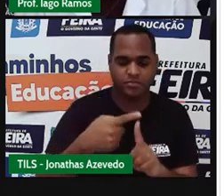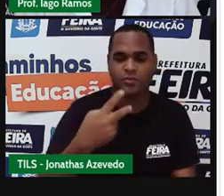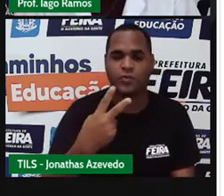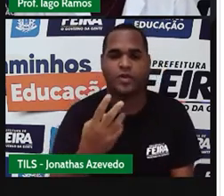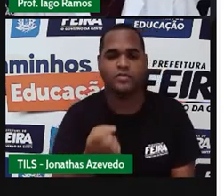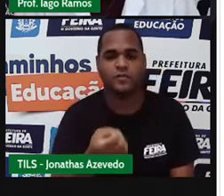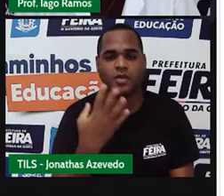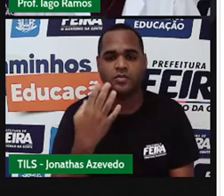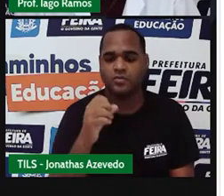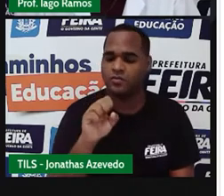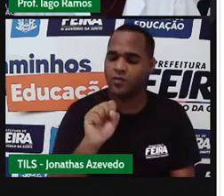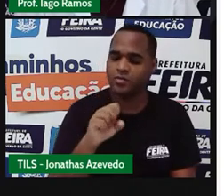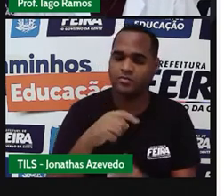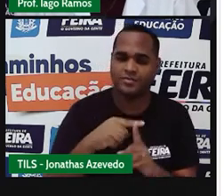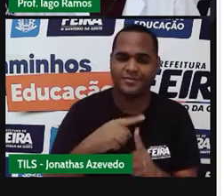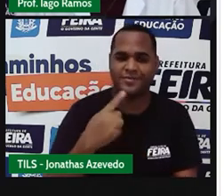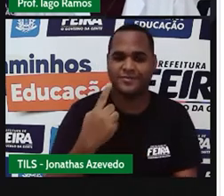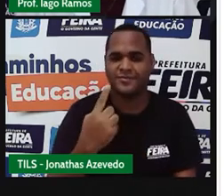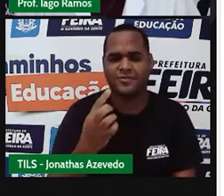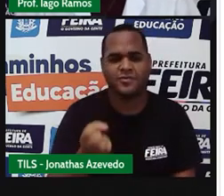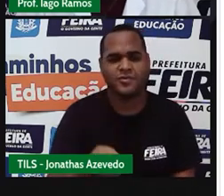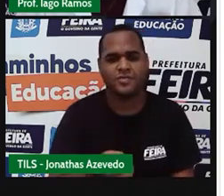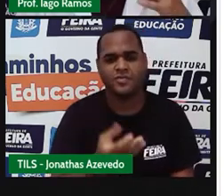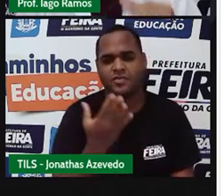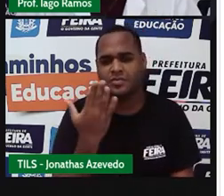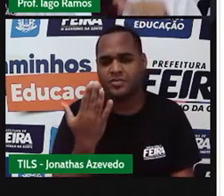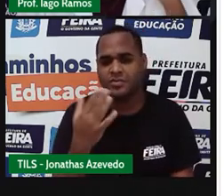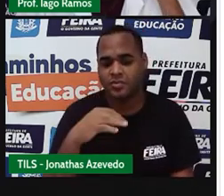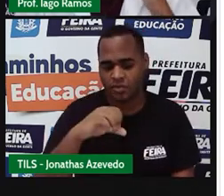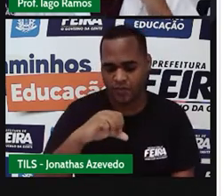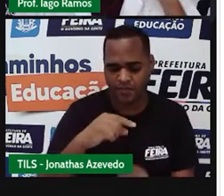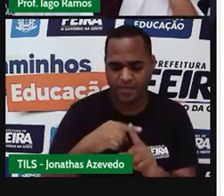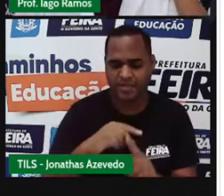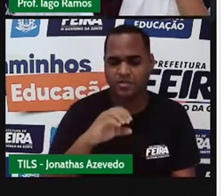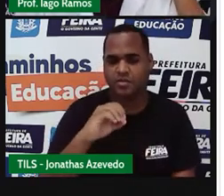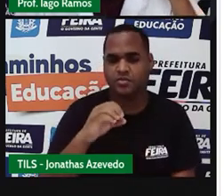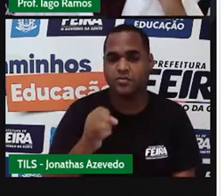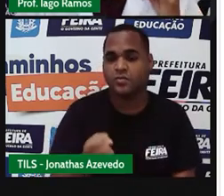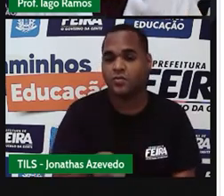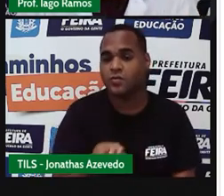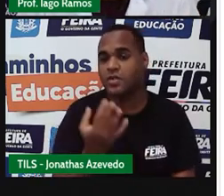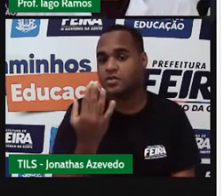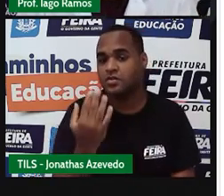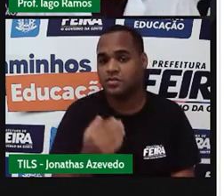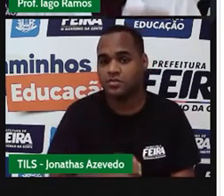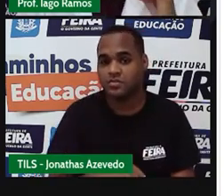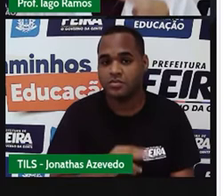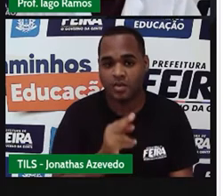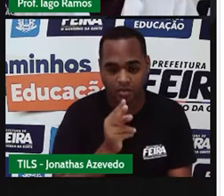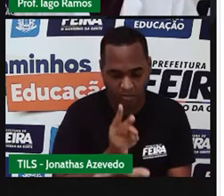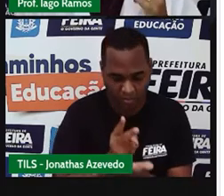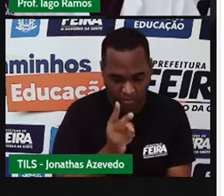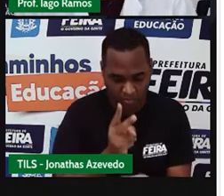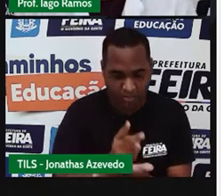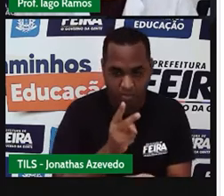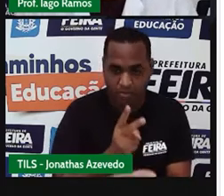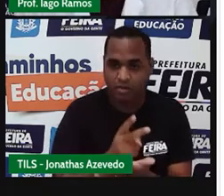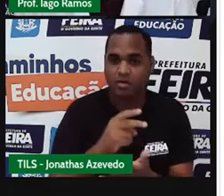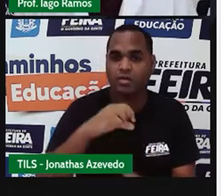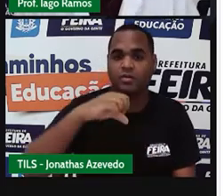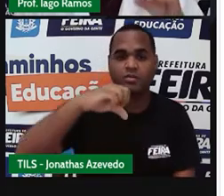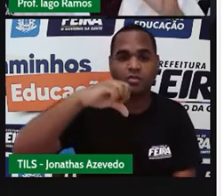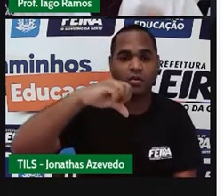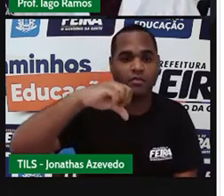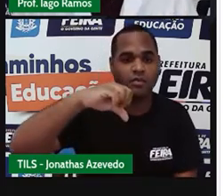8 mais 1. E 9 mais 0. Isso sempre dá 9, galera. Isso sempre dá 9.